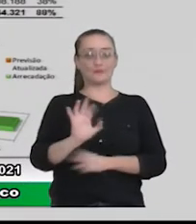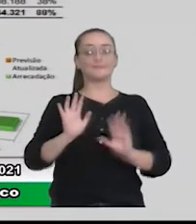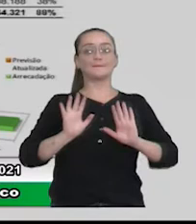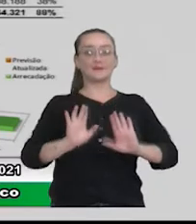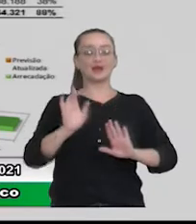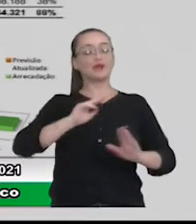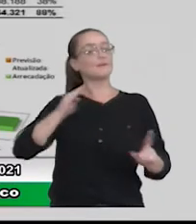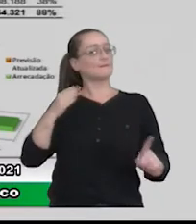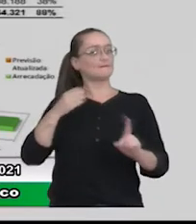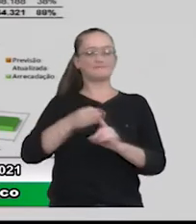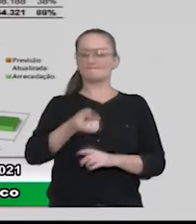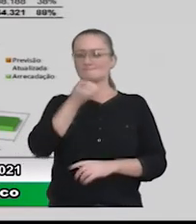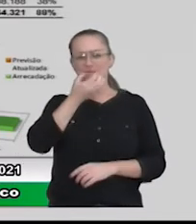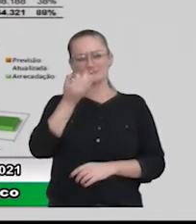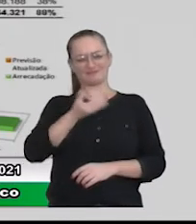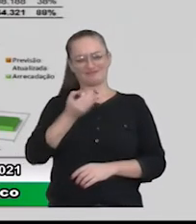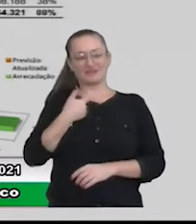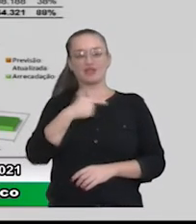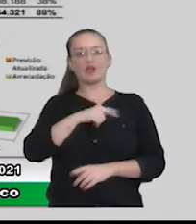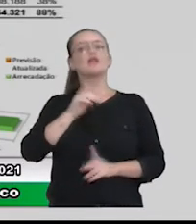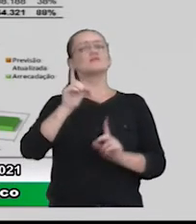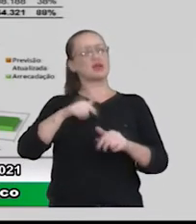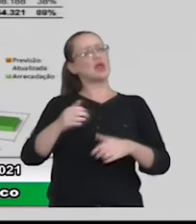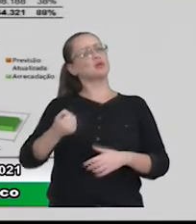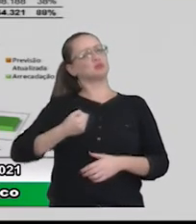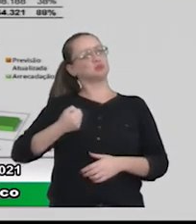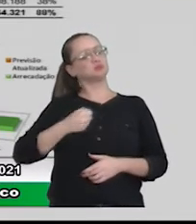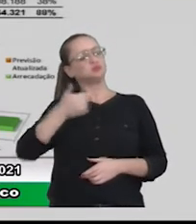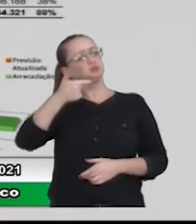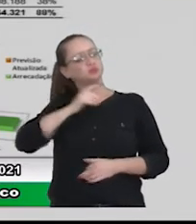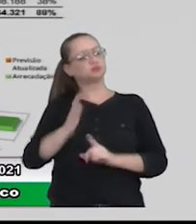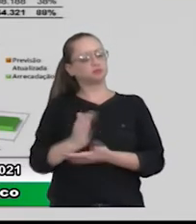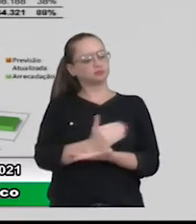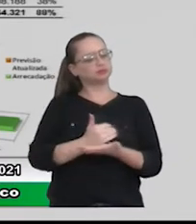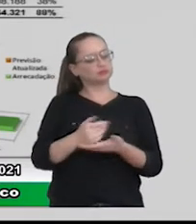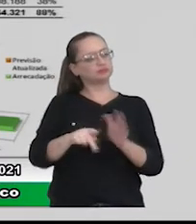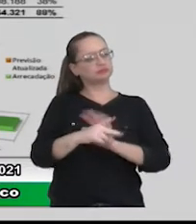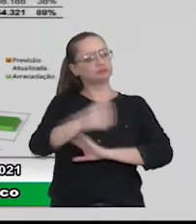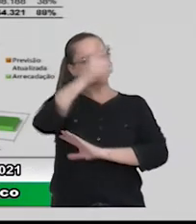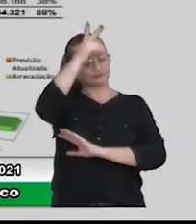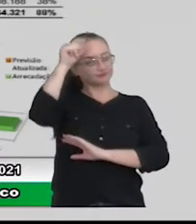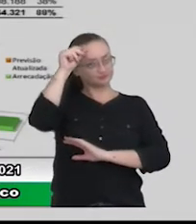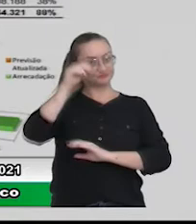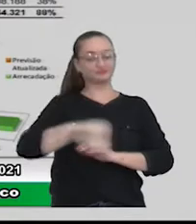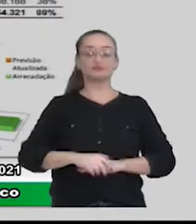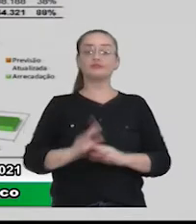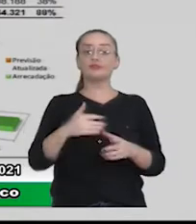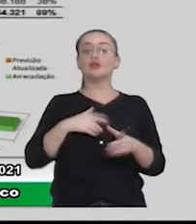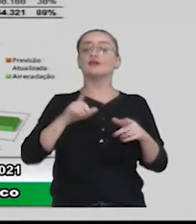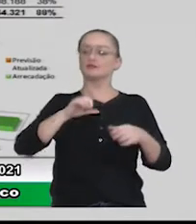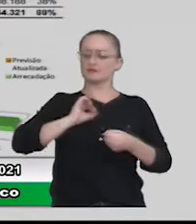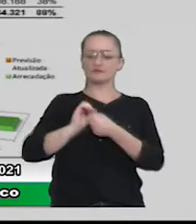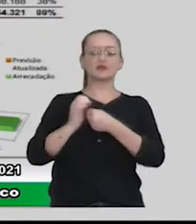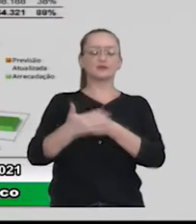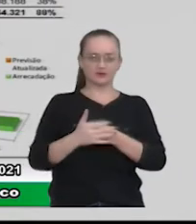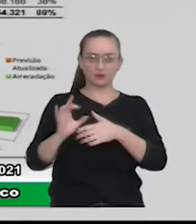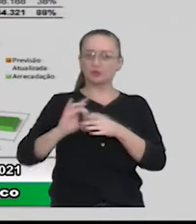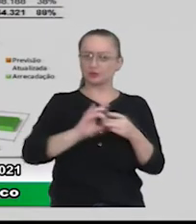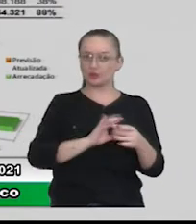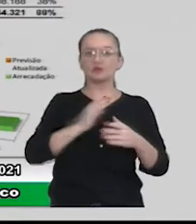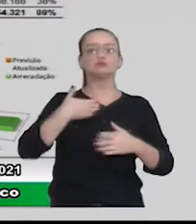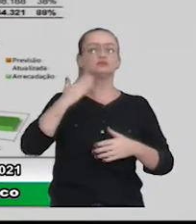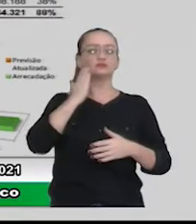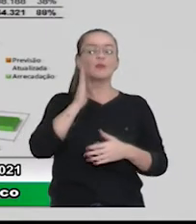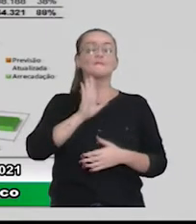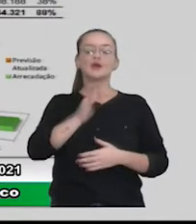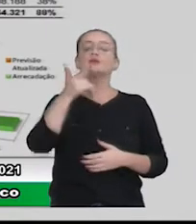é uma meta muito boa. A gente considera números muito bons de arrecadação no município. Mesmo com todo o cenário de pandemia, a gente